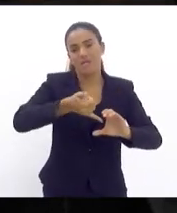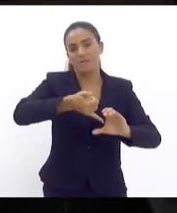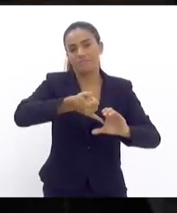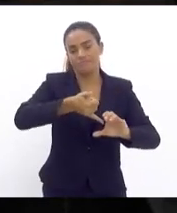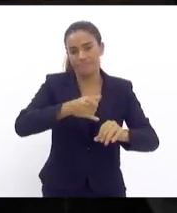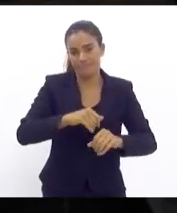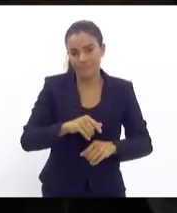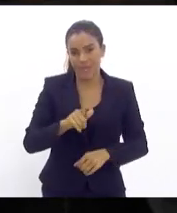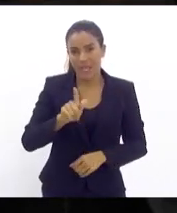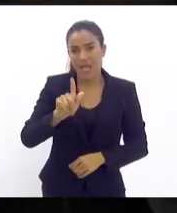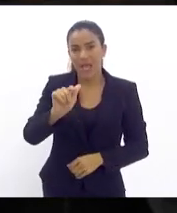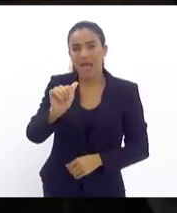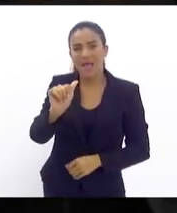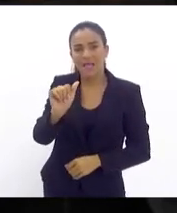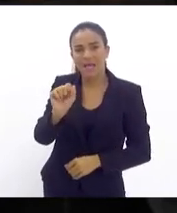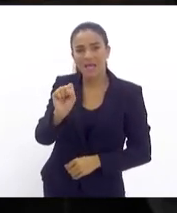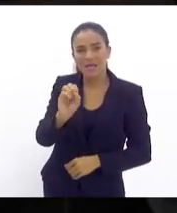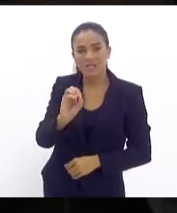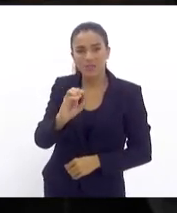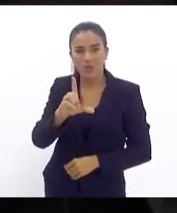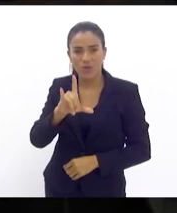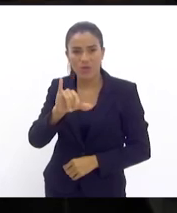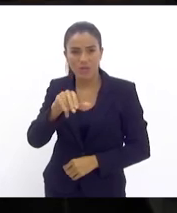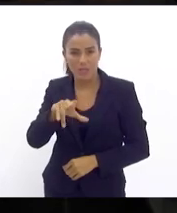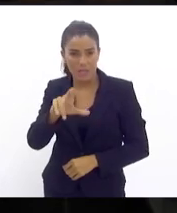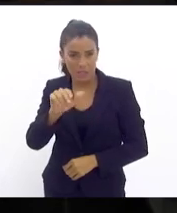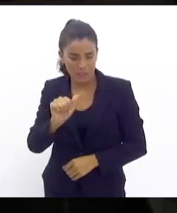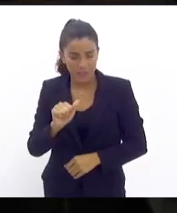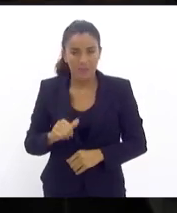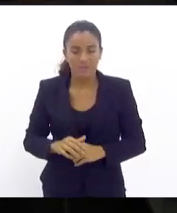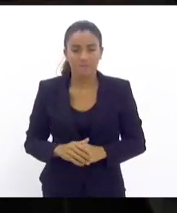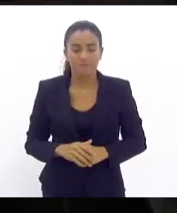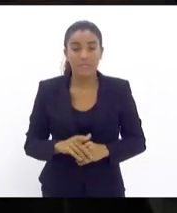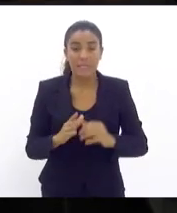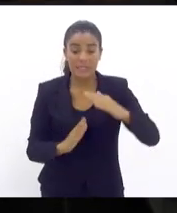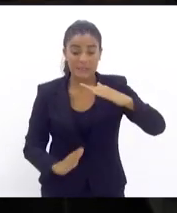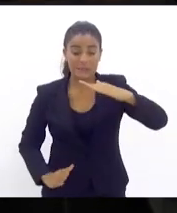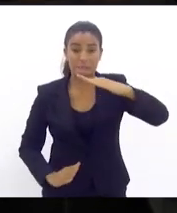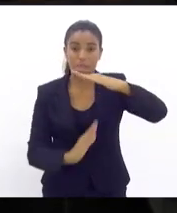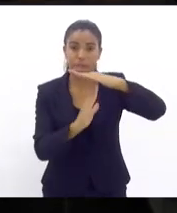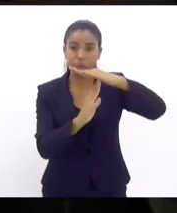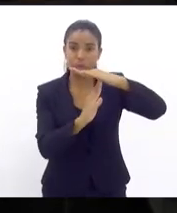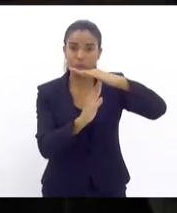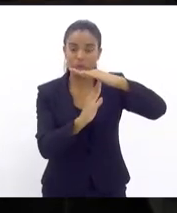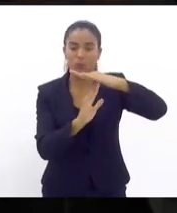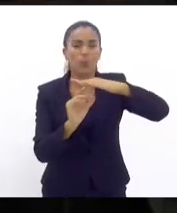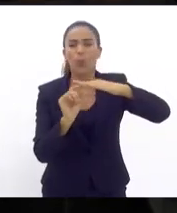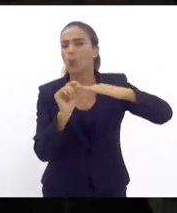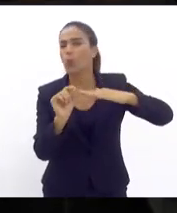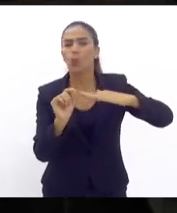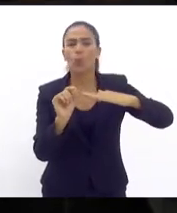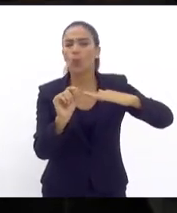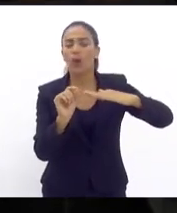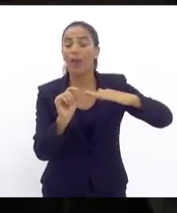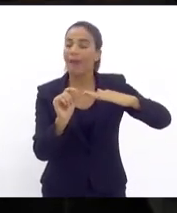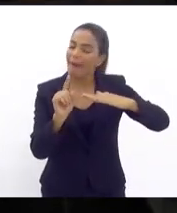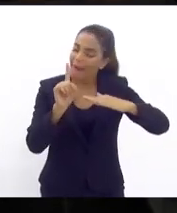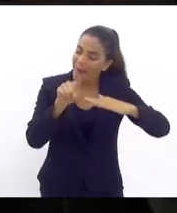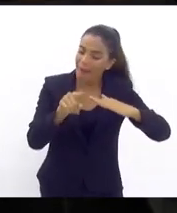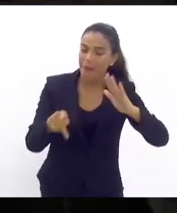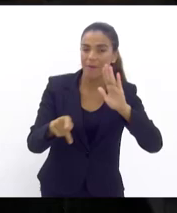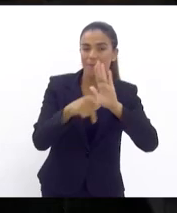e esse limite superior de impostos é exatamente